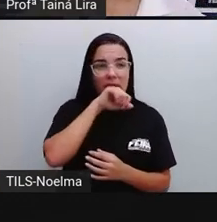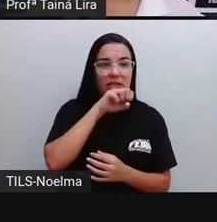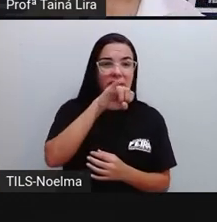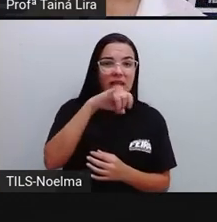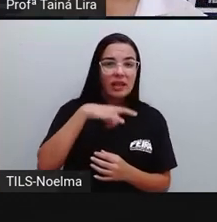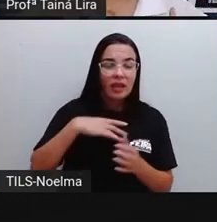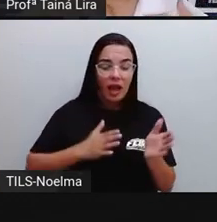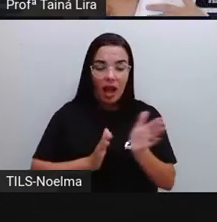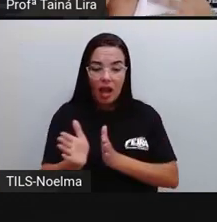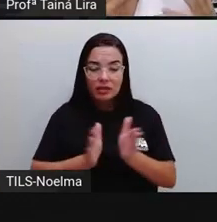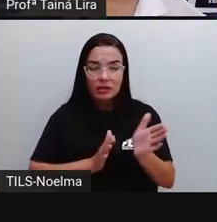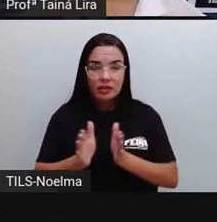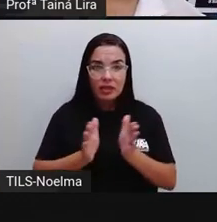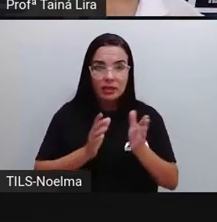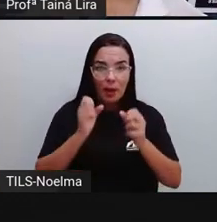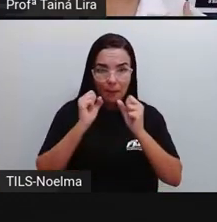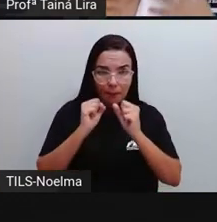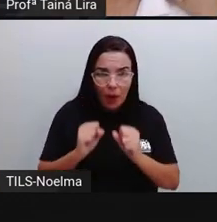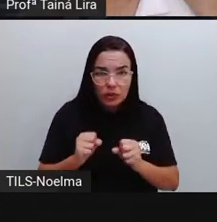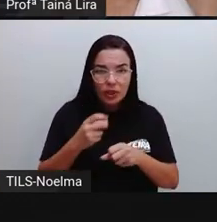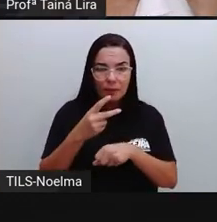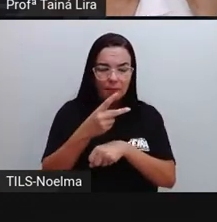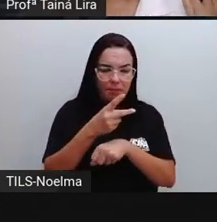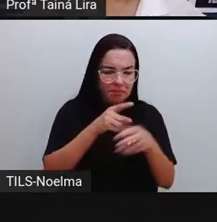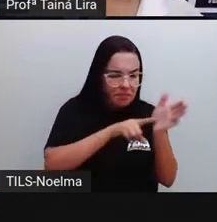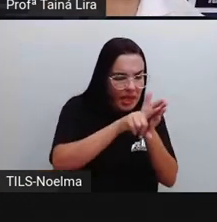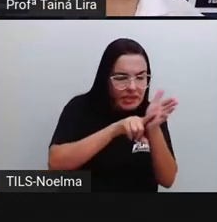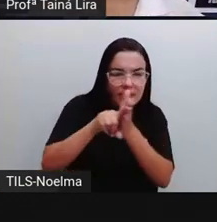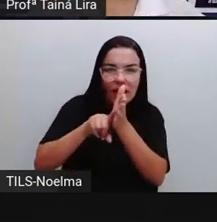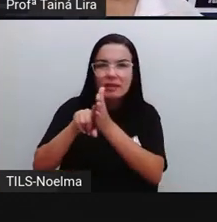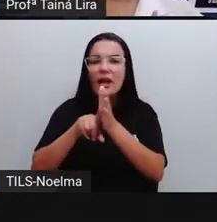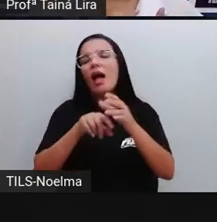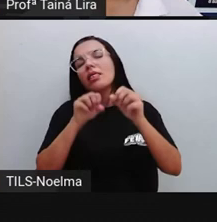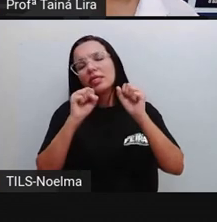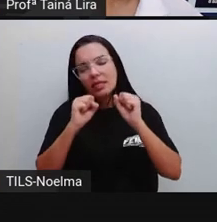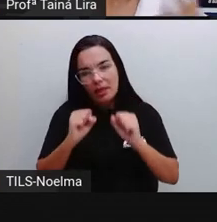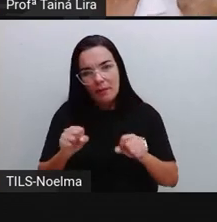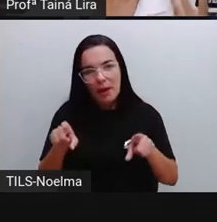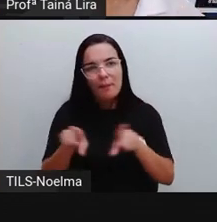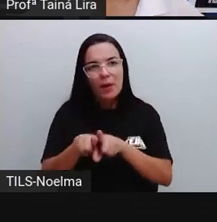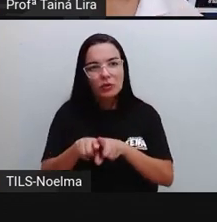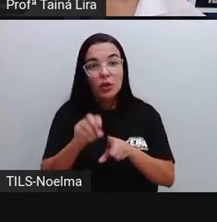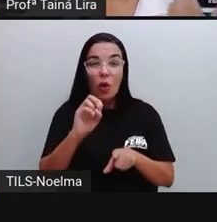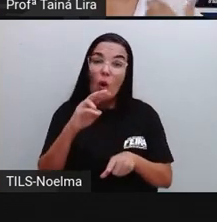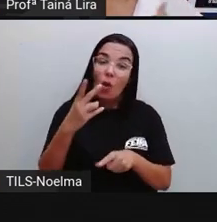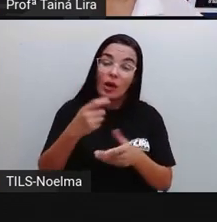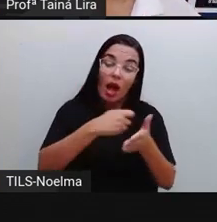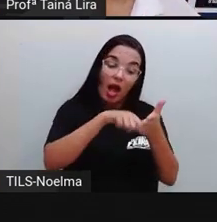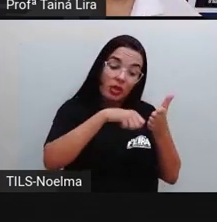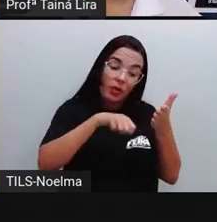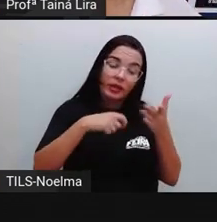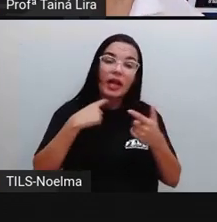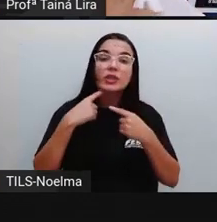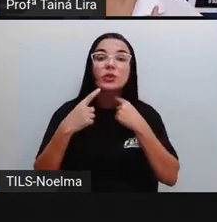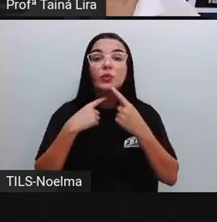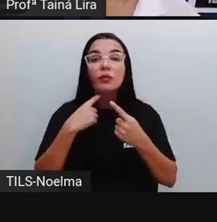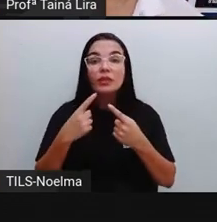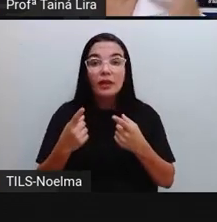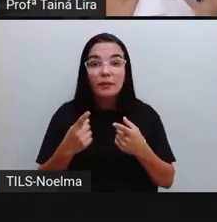tiver acesso e puder pesquisar também, vocês podem pesquisar, tá? Ou anotar essa dúvida